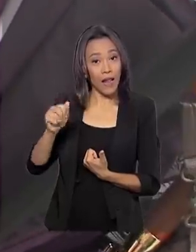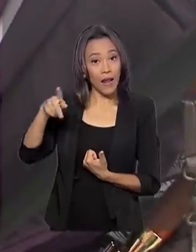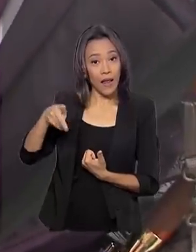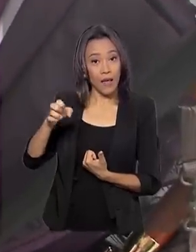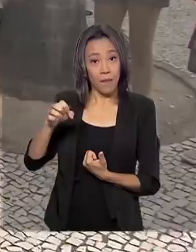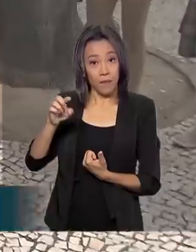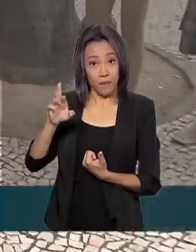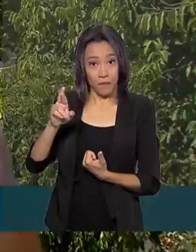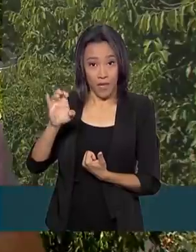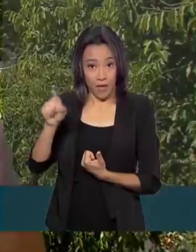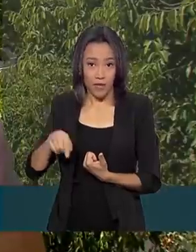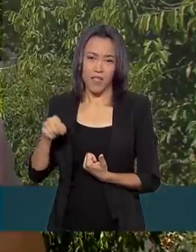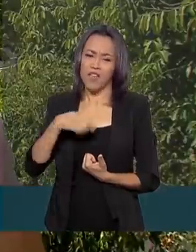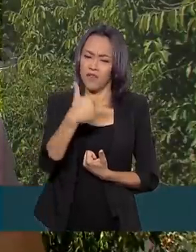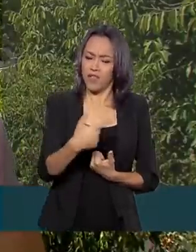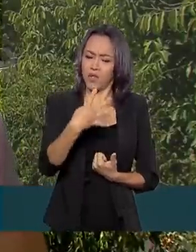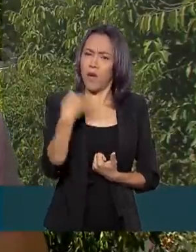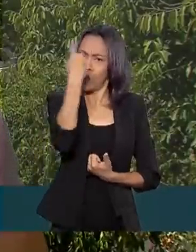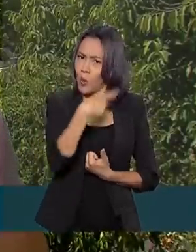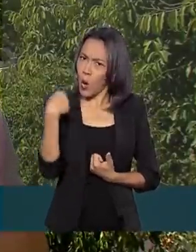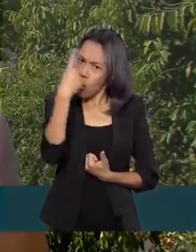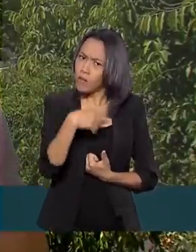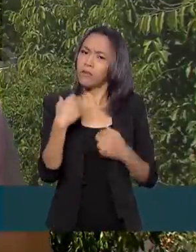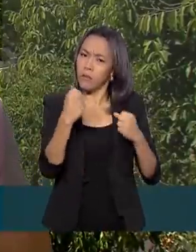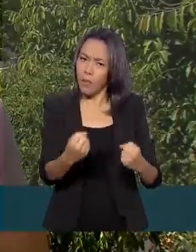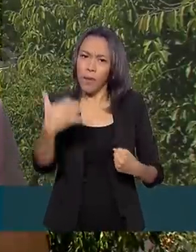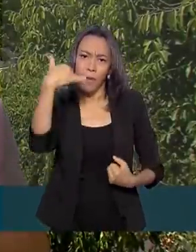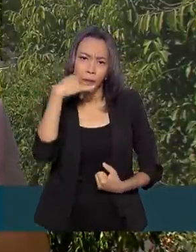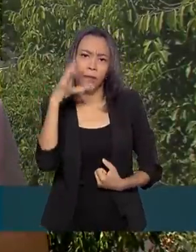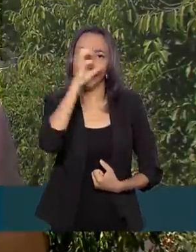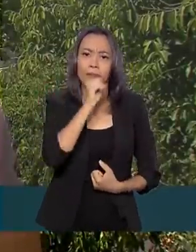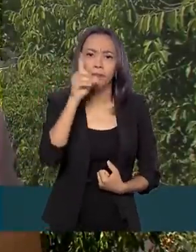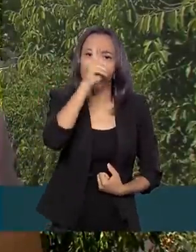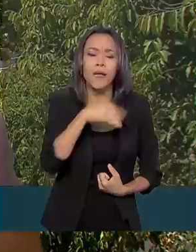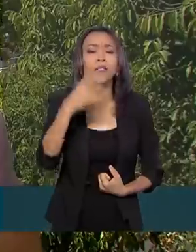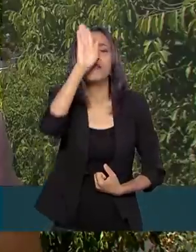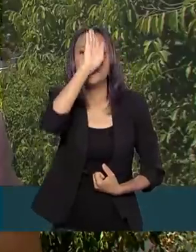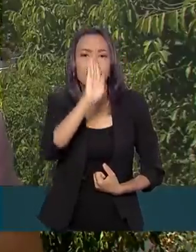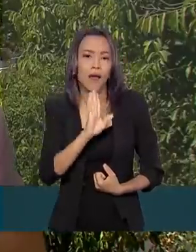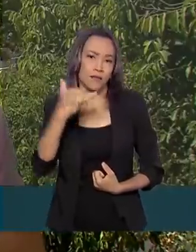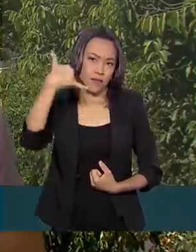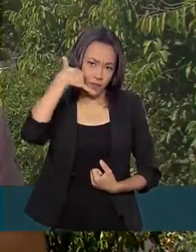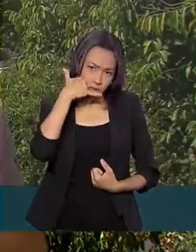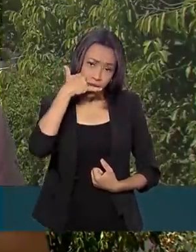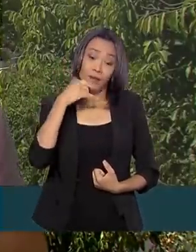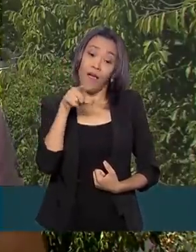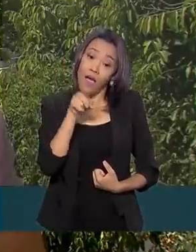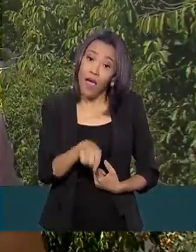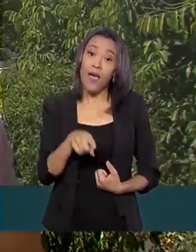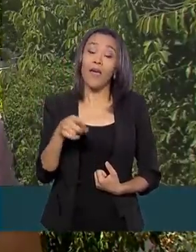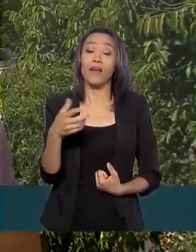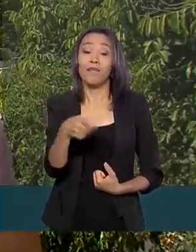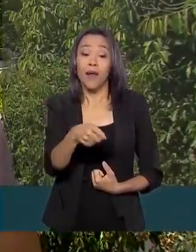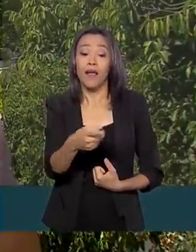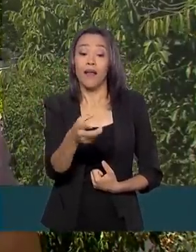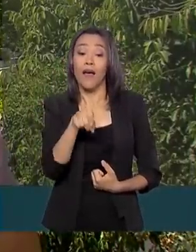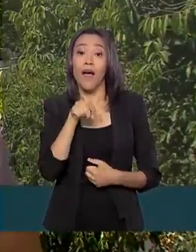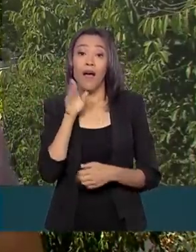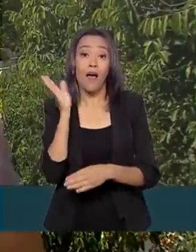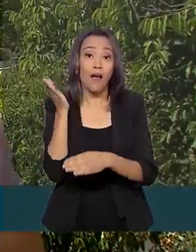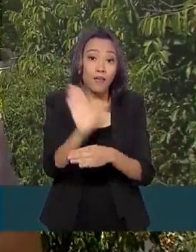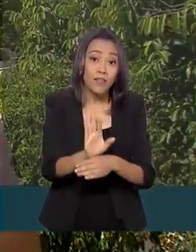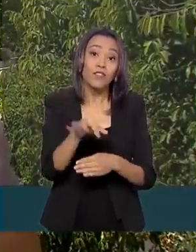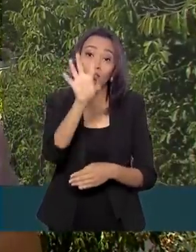horas por dia, inclusive sábados, domingos e feriados. As ligações são gratuitas e o número é uma espécie de pronto-socorro dos direitos